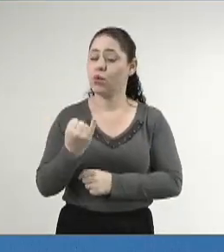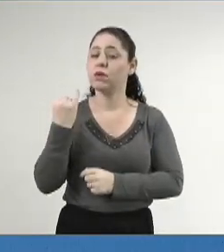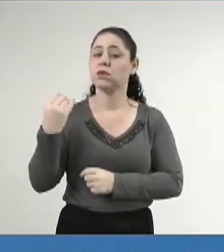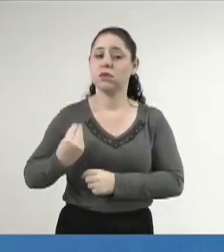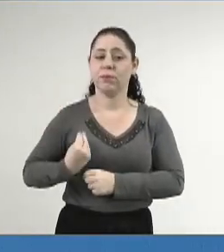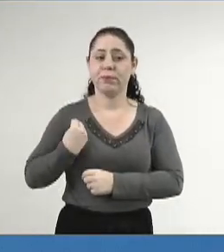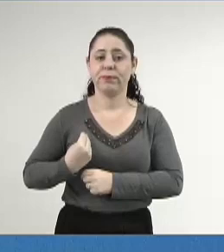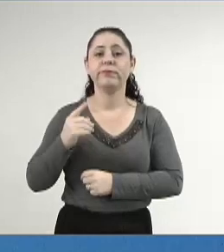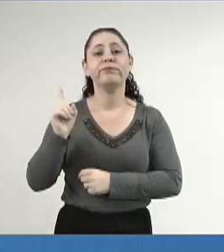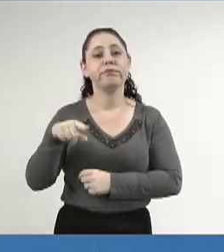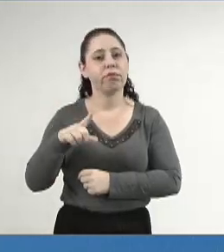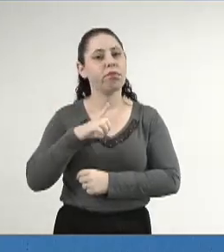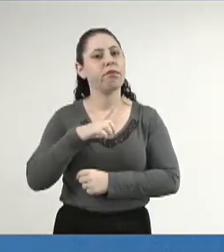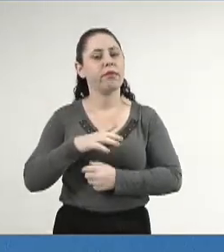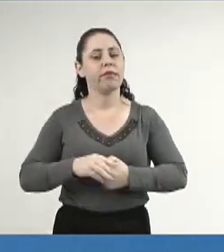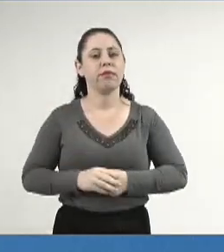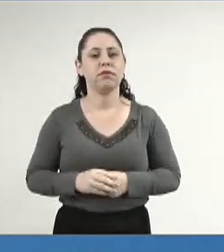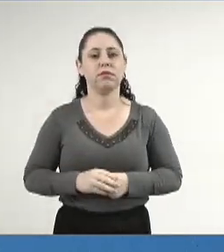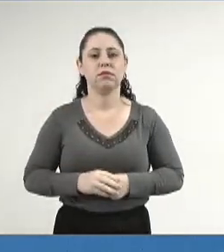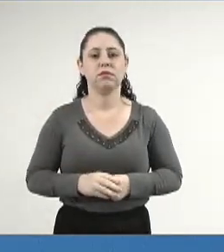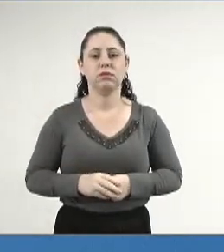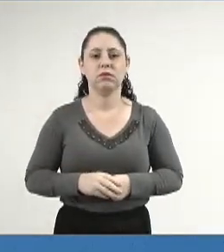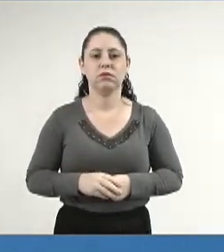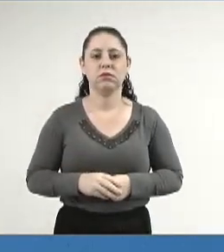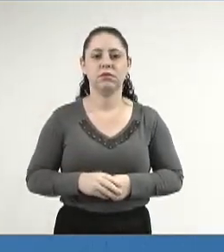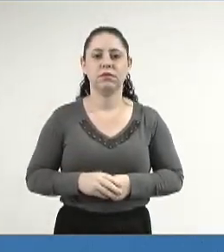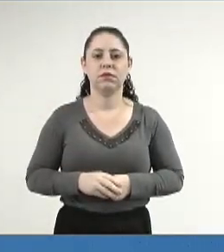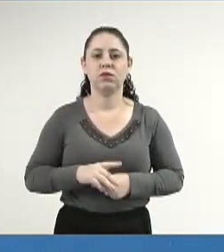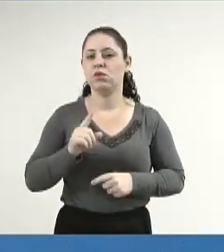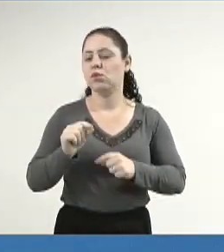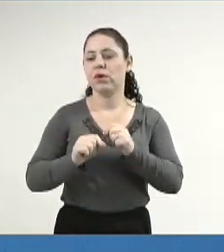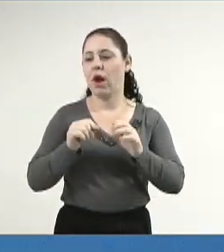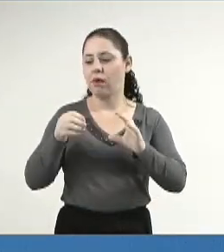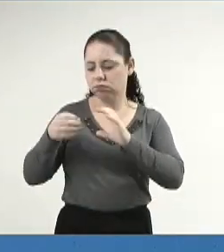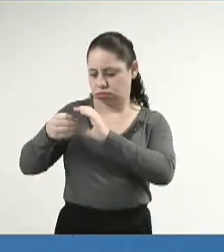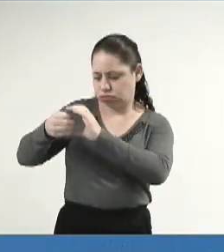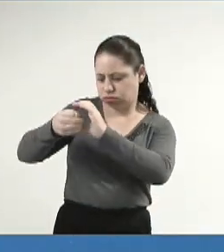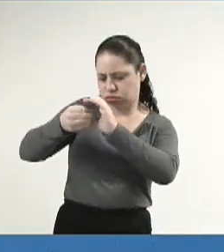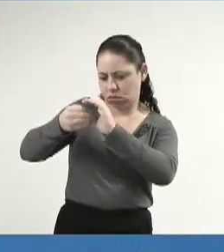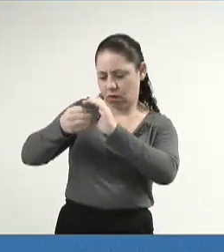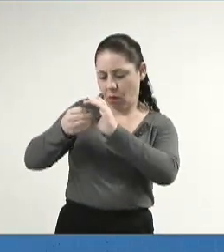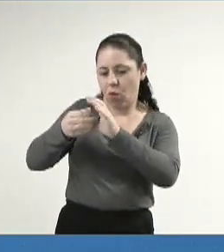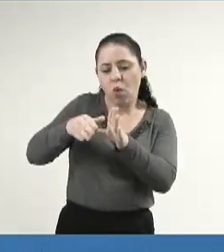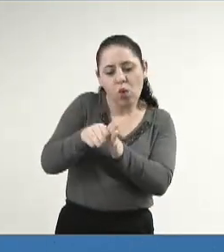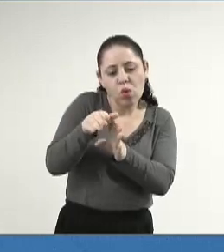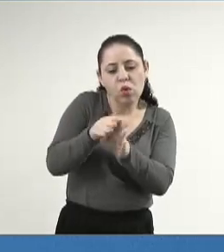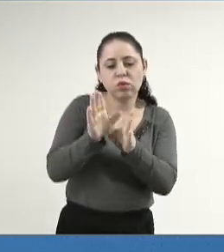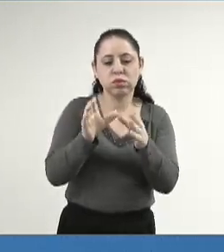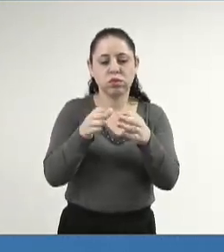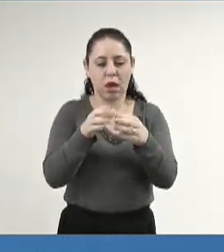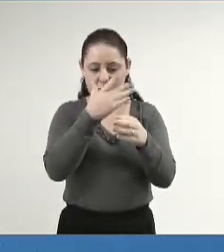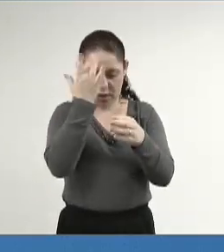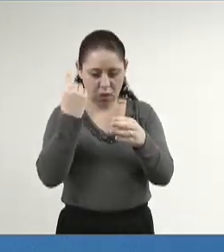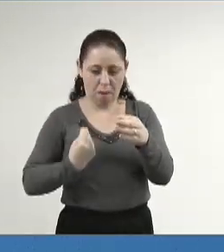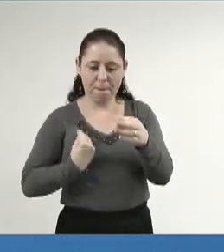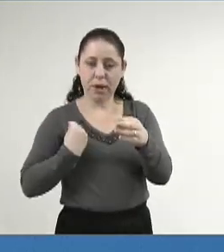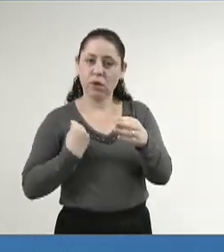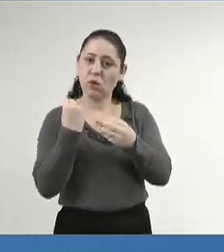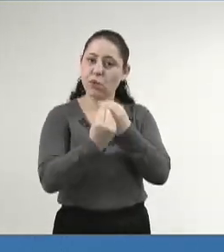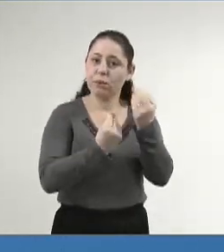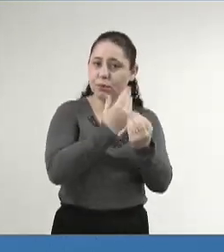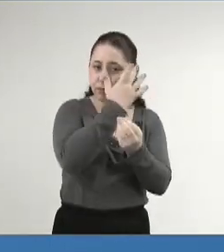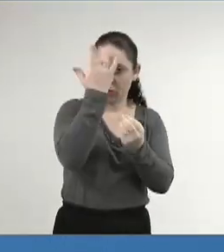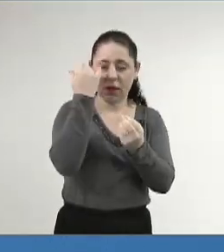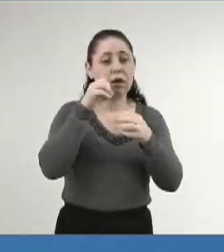da participação, de agregar as pessoas, orientar as pessoas, da participação das